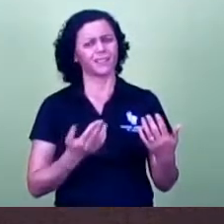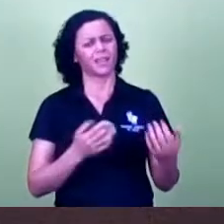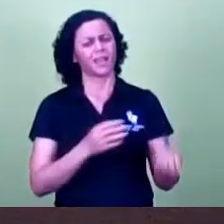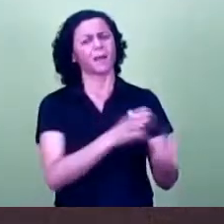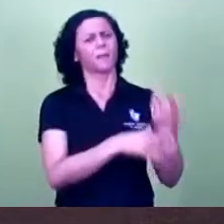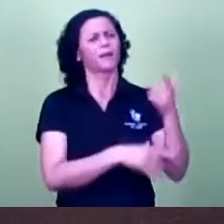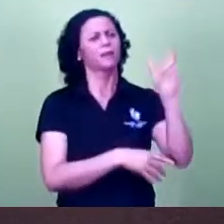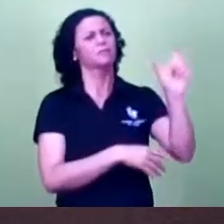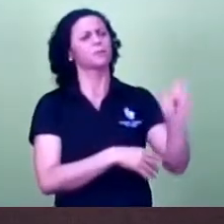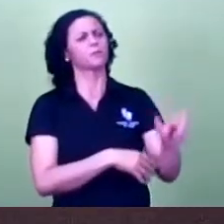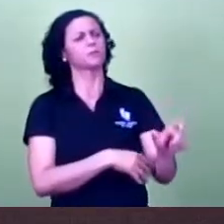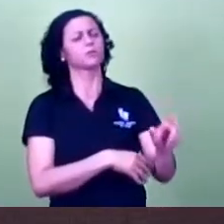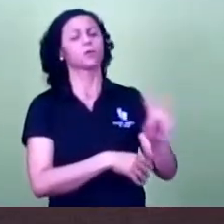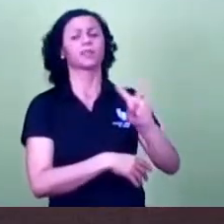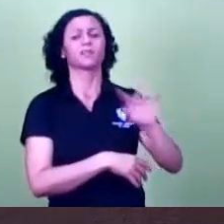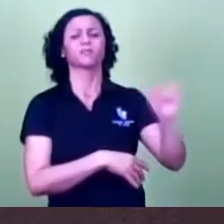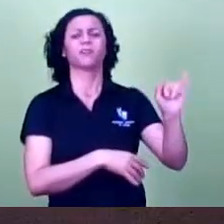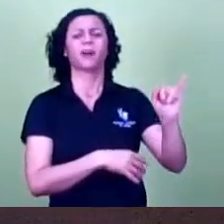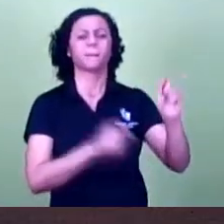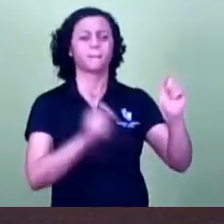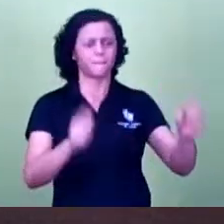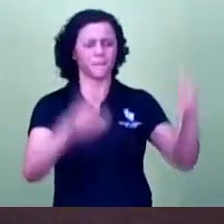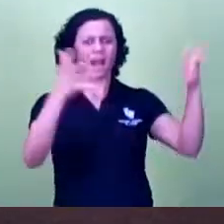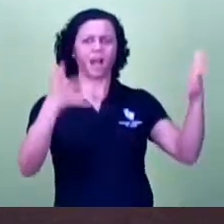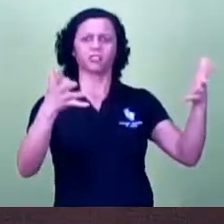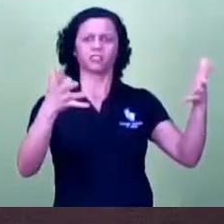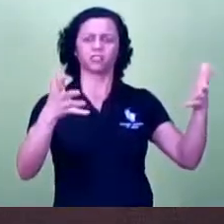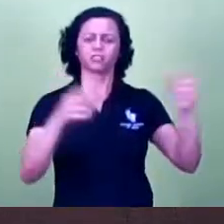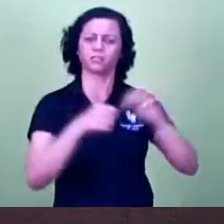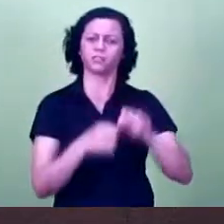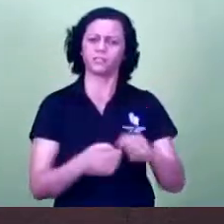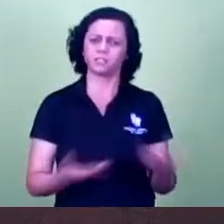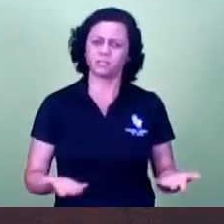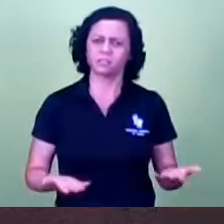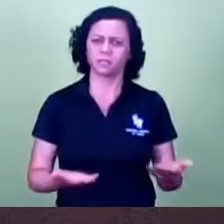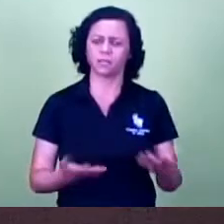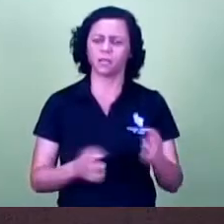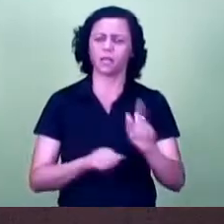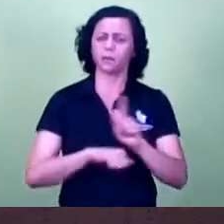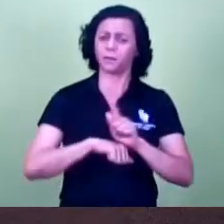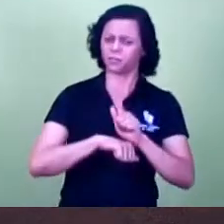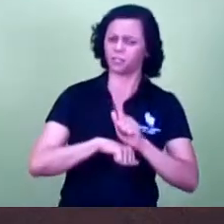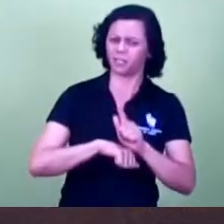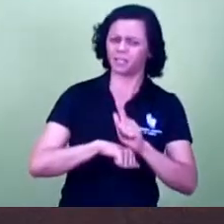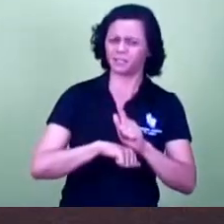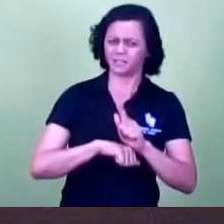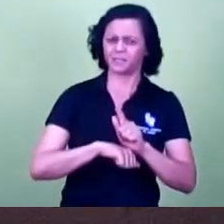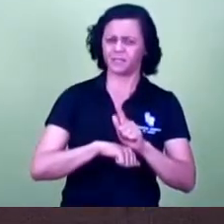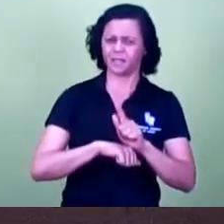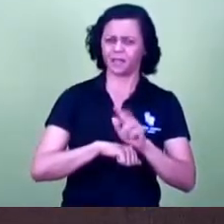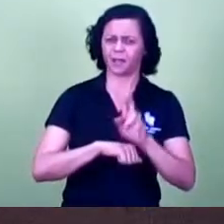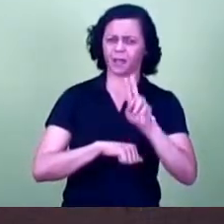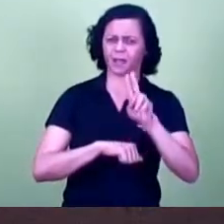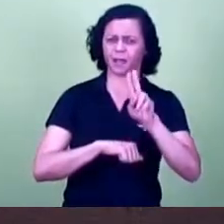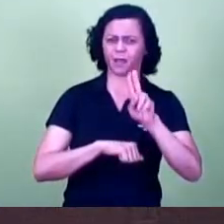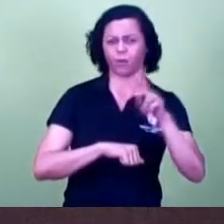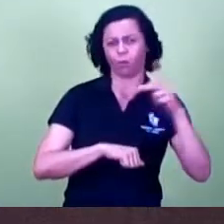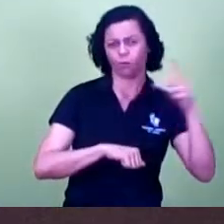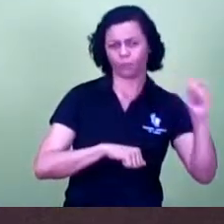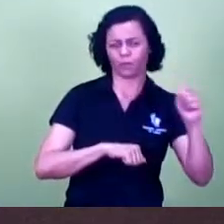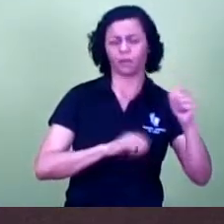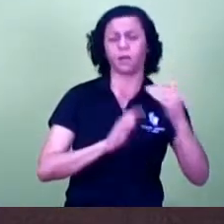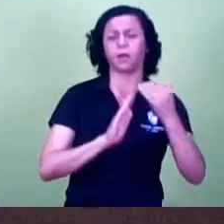vai, a partir de amanhã, com 789.000, só vai ter que gerenciar a UPA. Então, fica aqui a nossa preocupação, a nossa